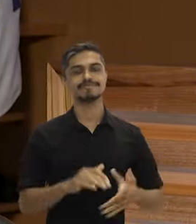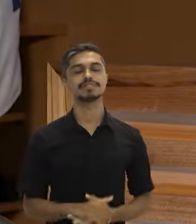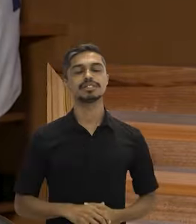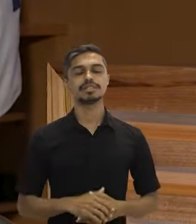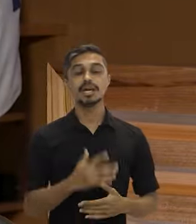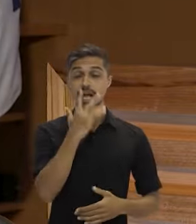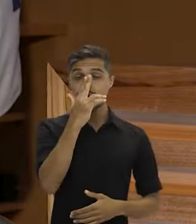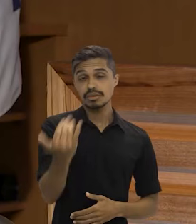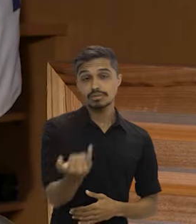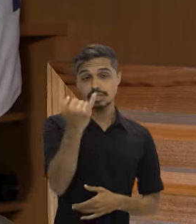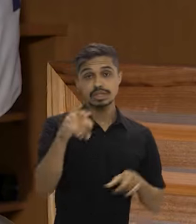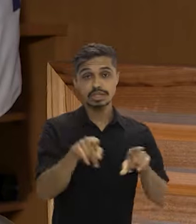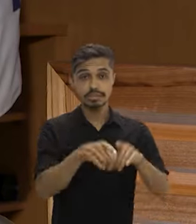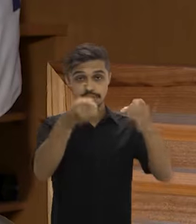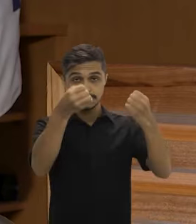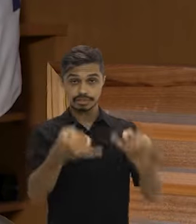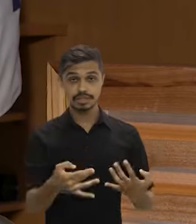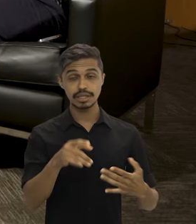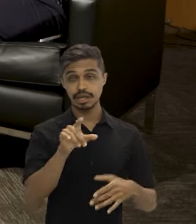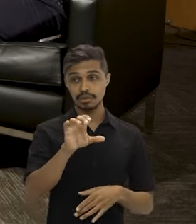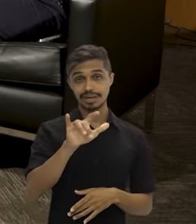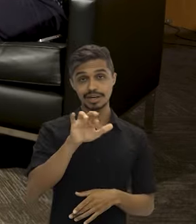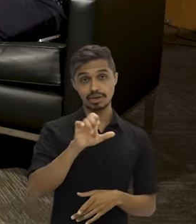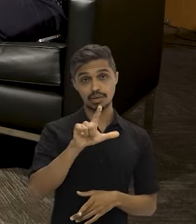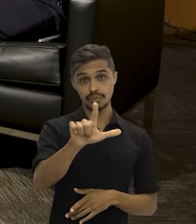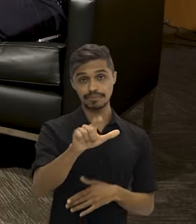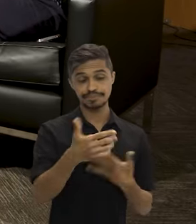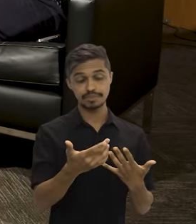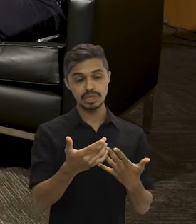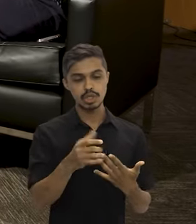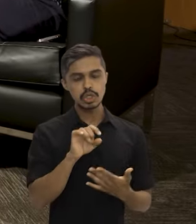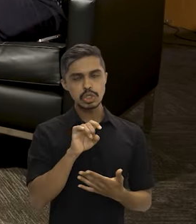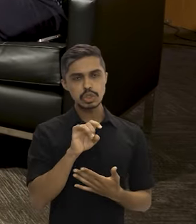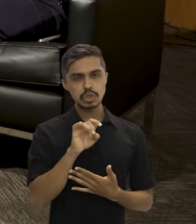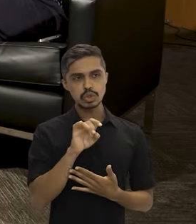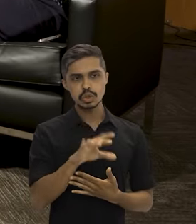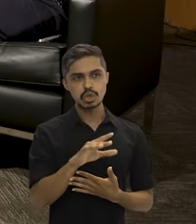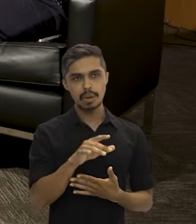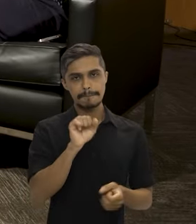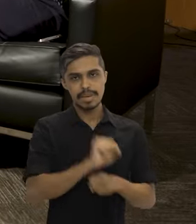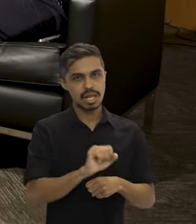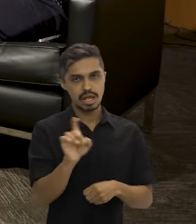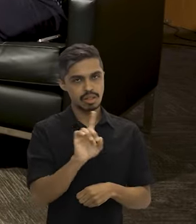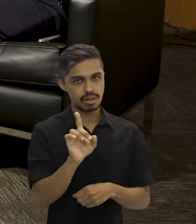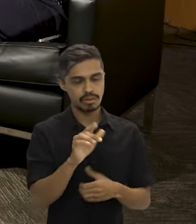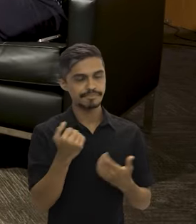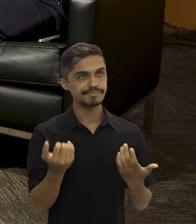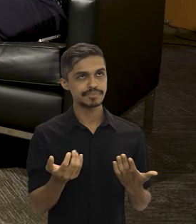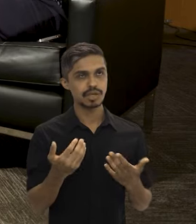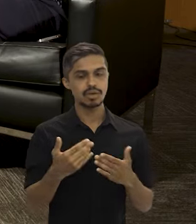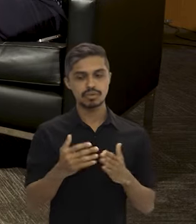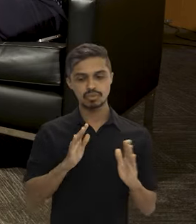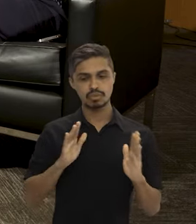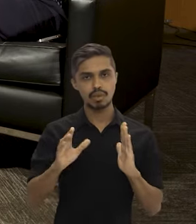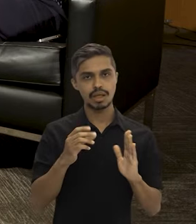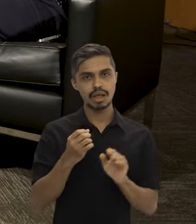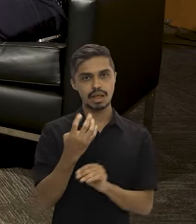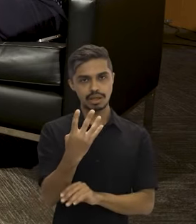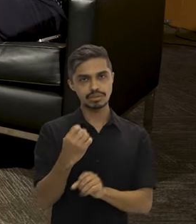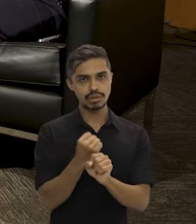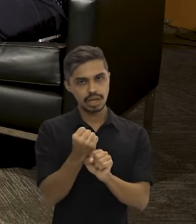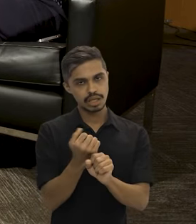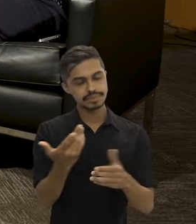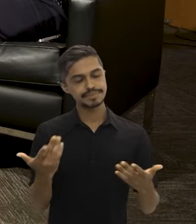Eu acho que também é importante ressaltar, Carol, que assim, não foi só que ficou paralisado. Ao longo desses